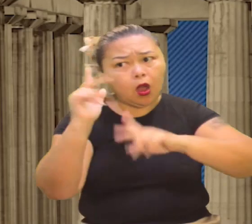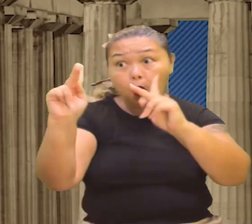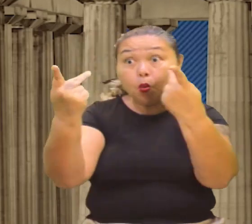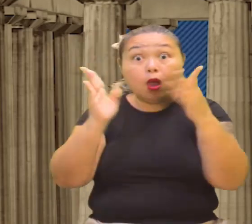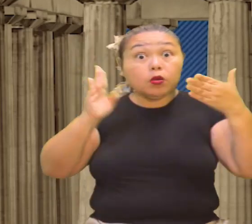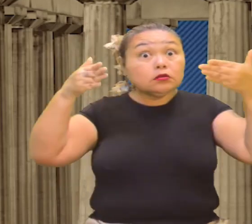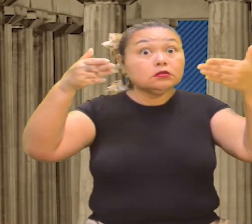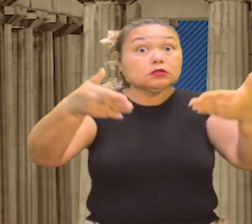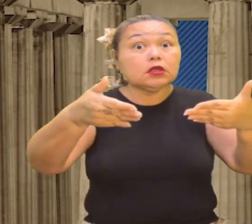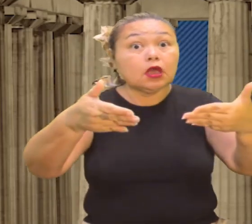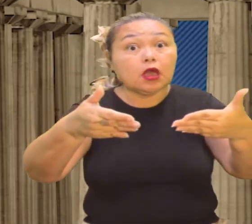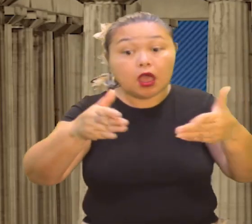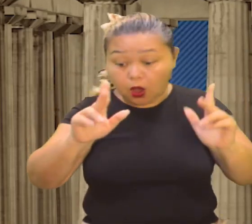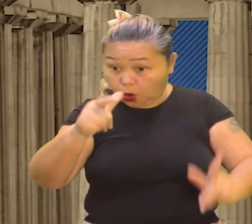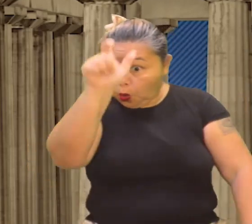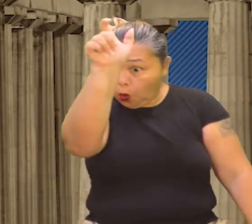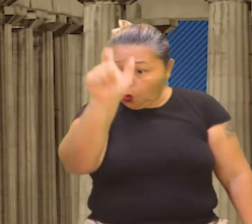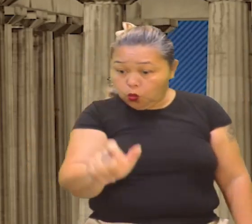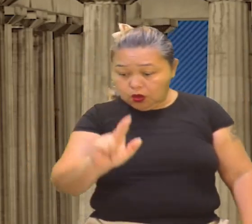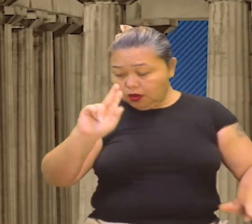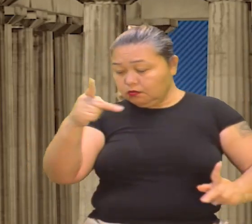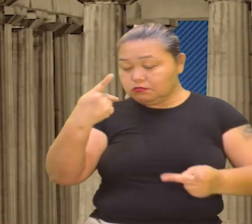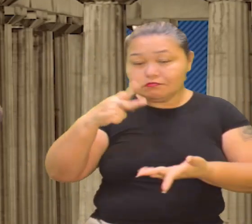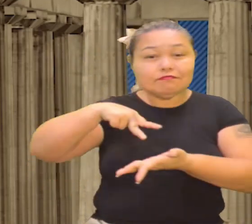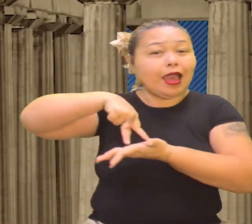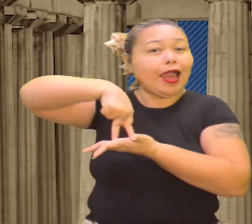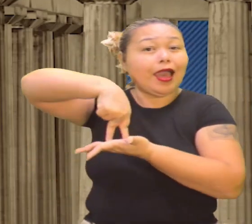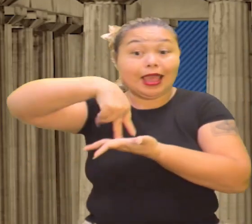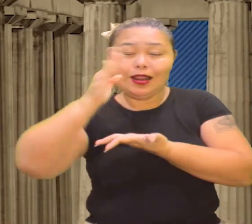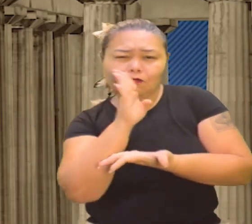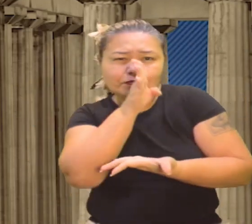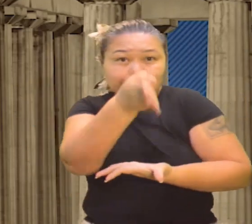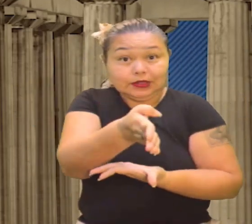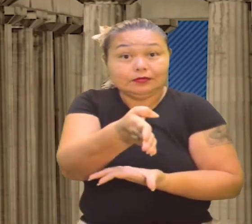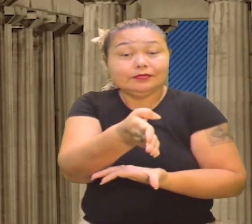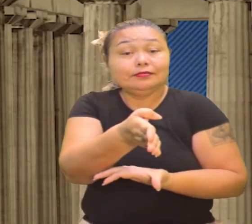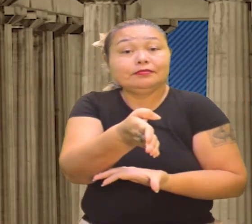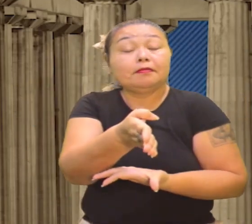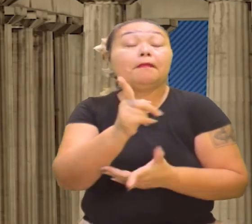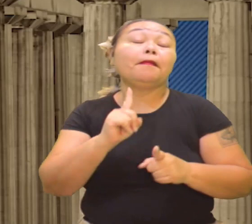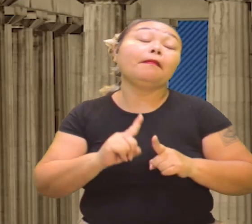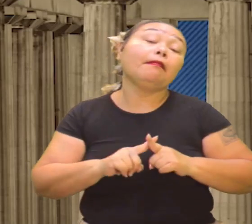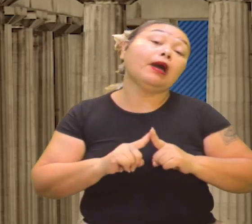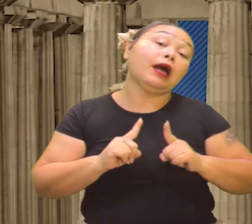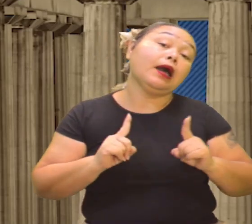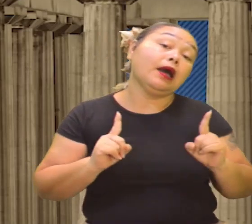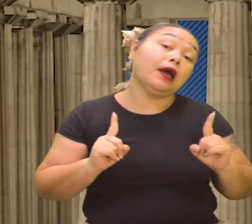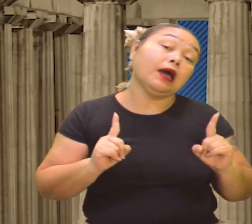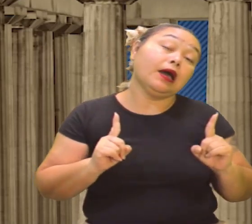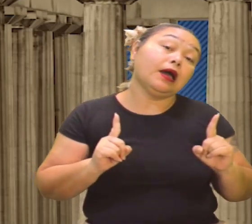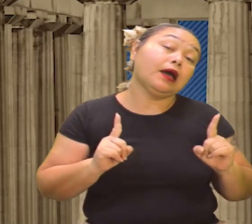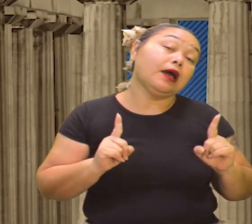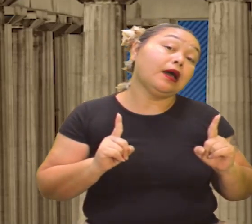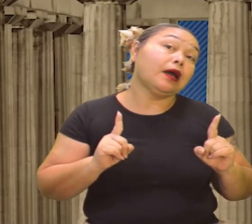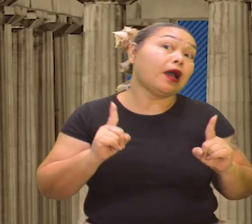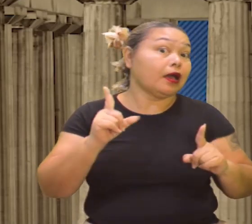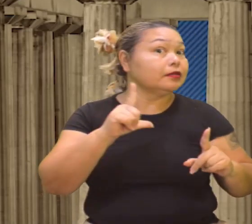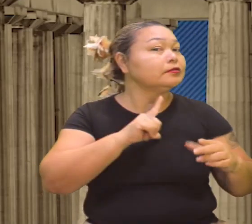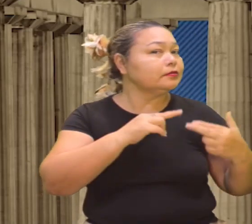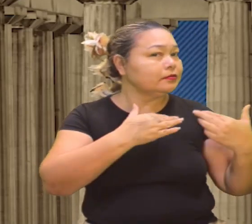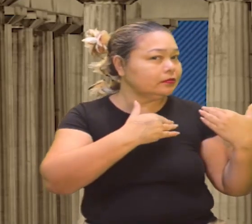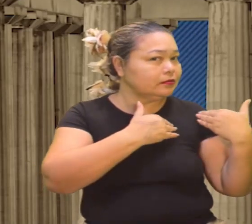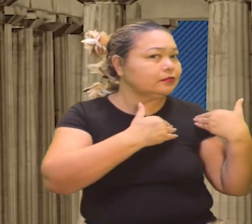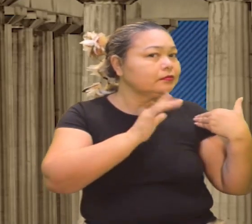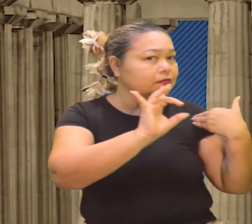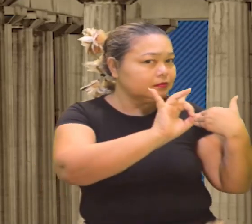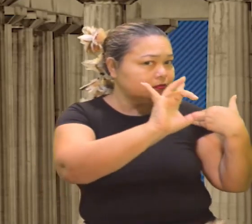humano está no centro, está lá ele, todo, todo, apresentando, etc., mas, veio também a responsabilidade